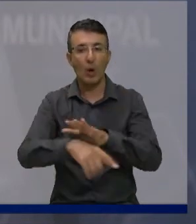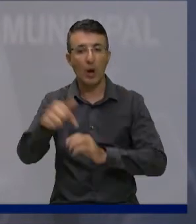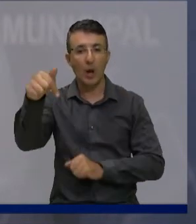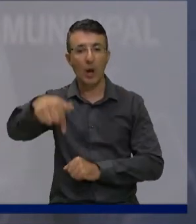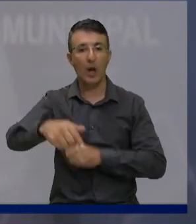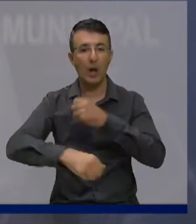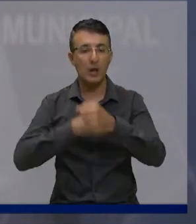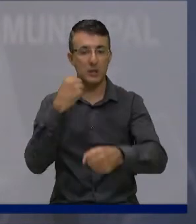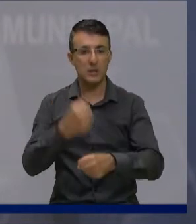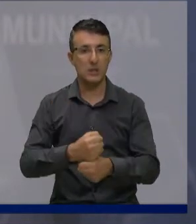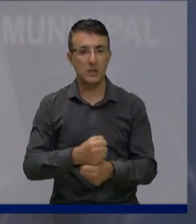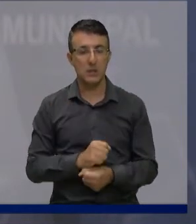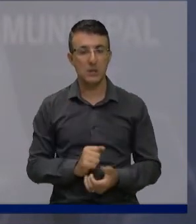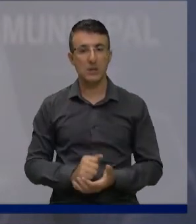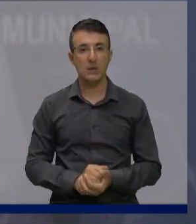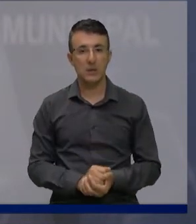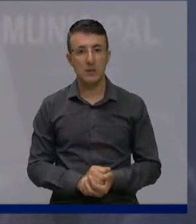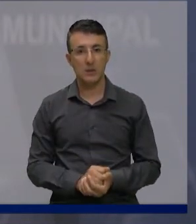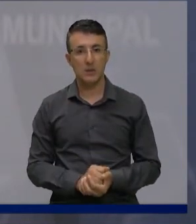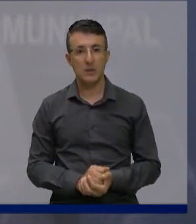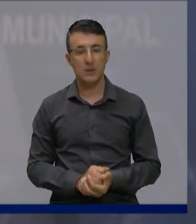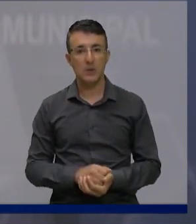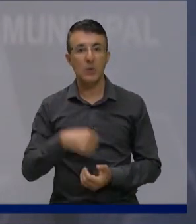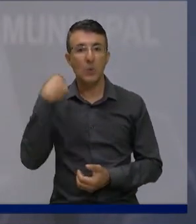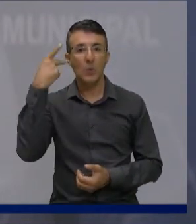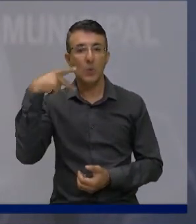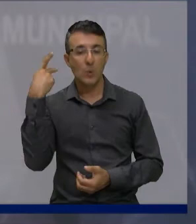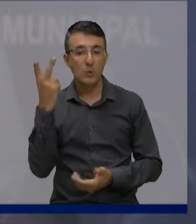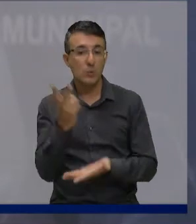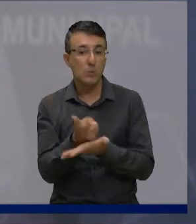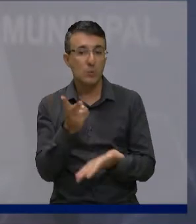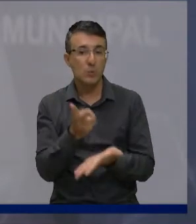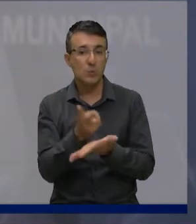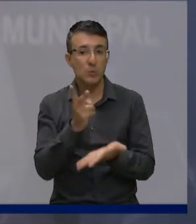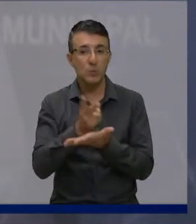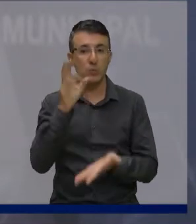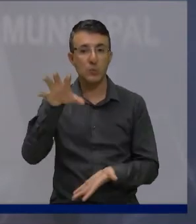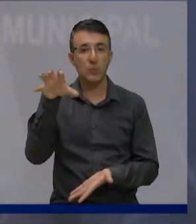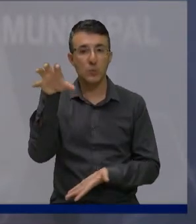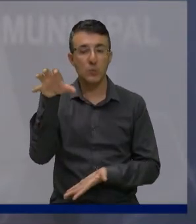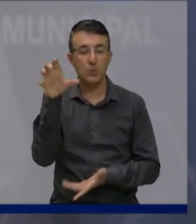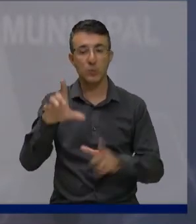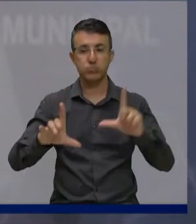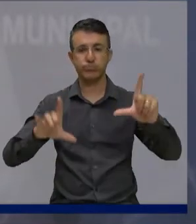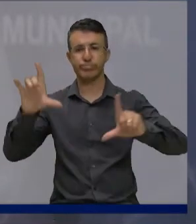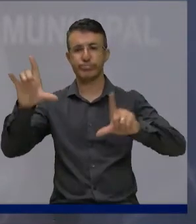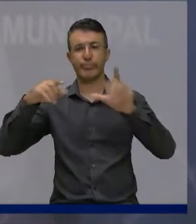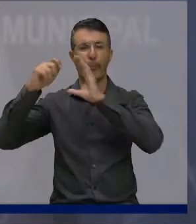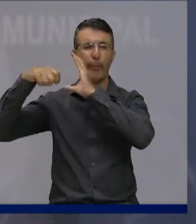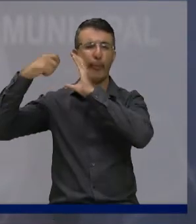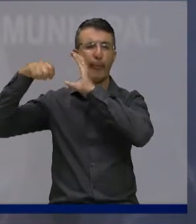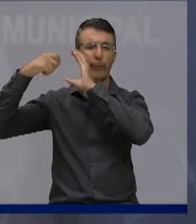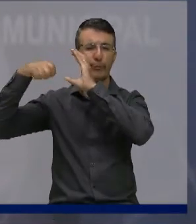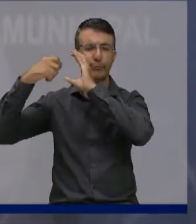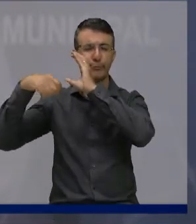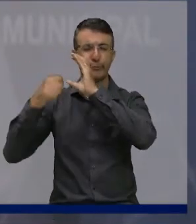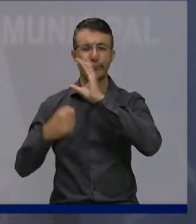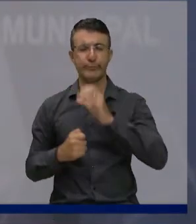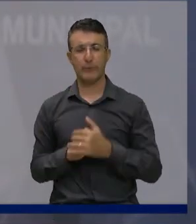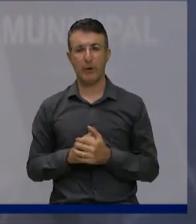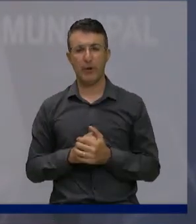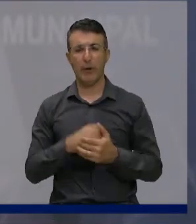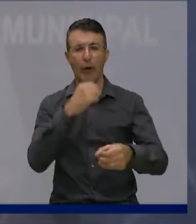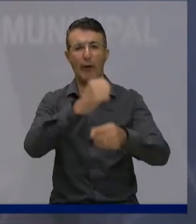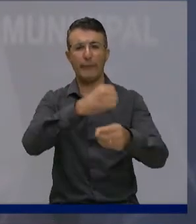Pois bem um vereador do mesmo bairro recém-eleito grava um vídeo tomando para si a conquista da obra